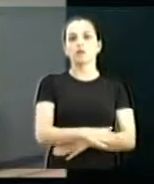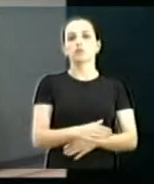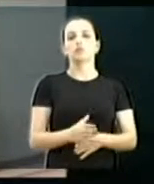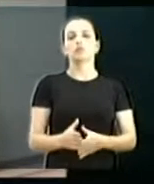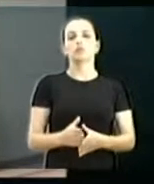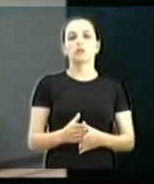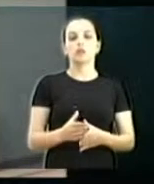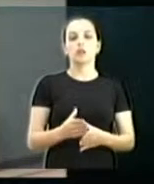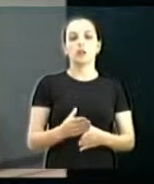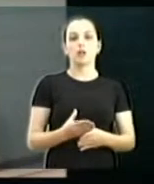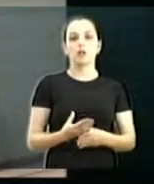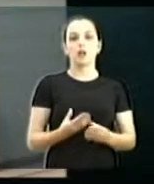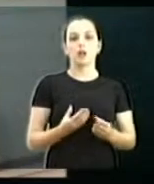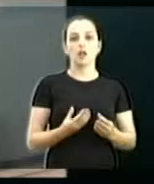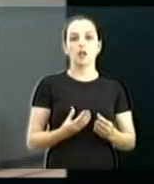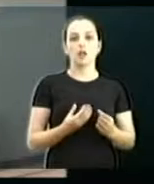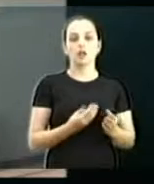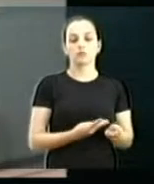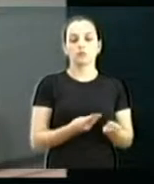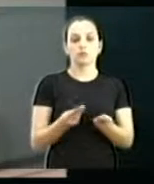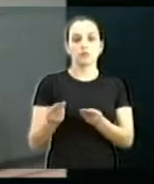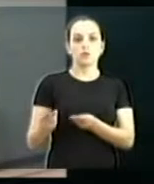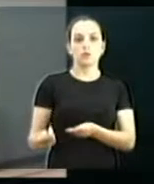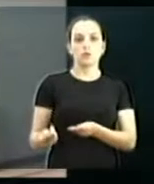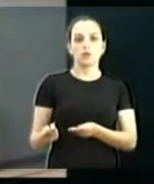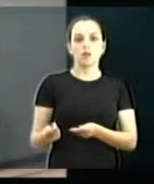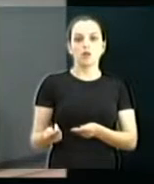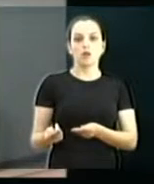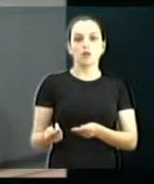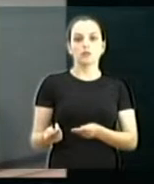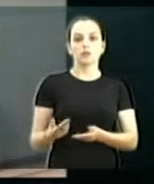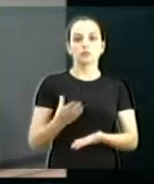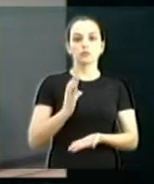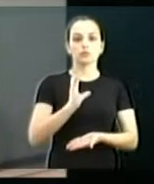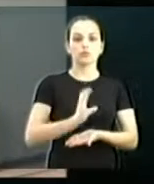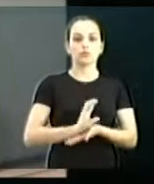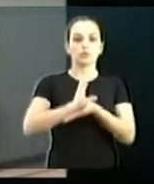Mulher, essa aposta ocorreu na Biblioteca Pública Municipal.